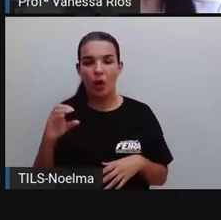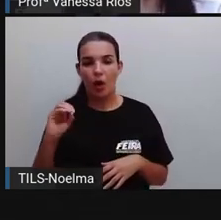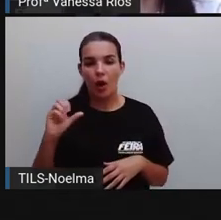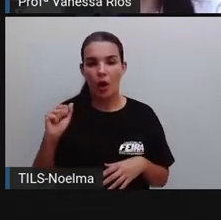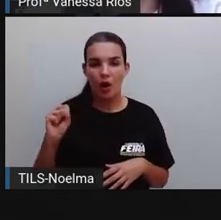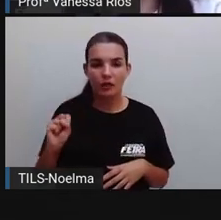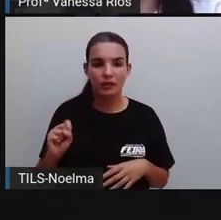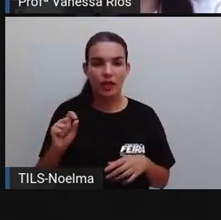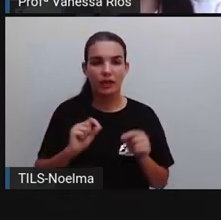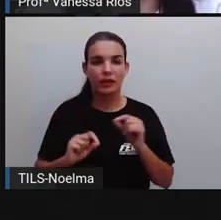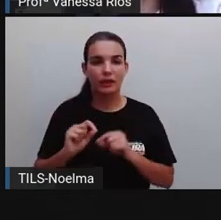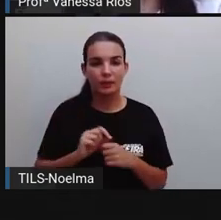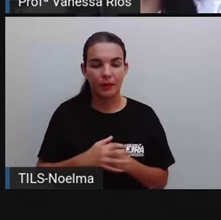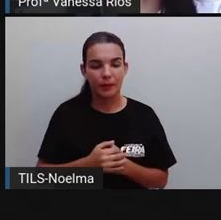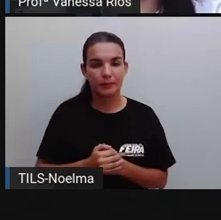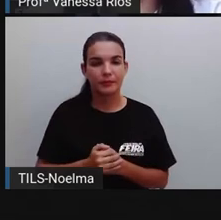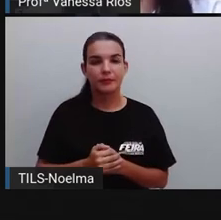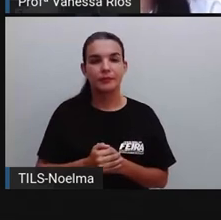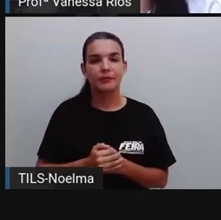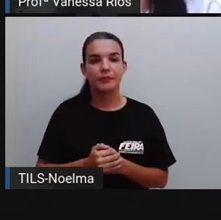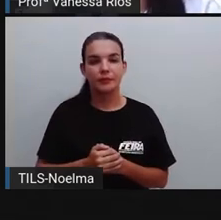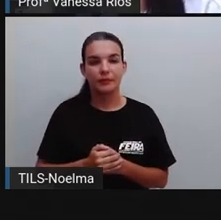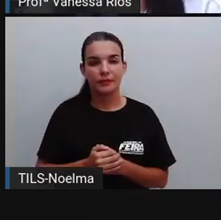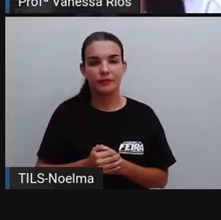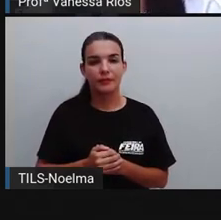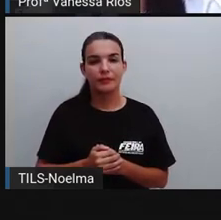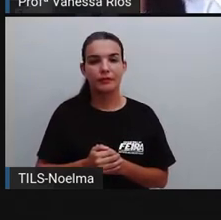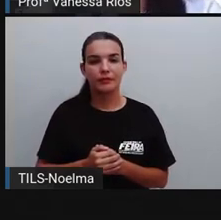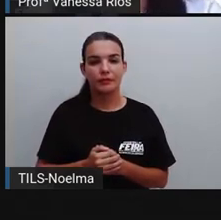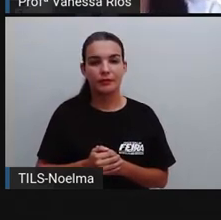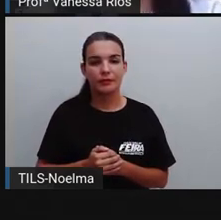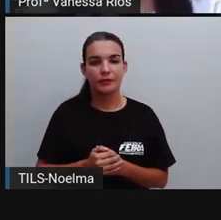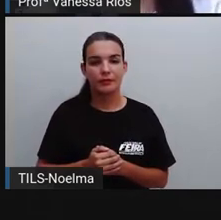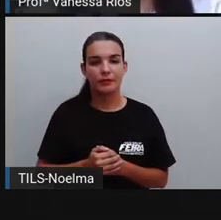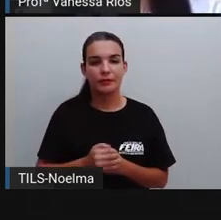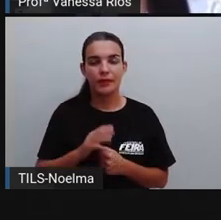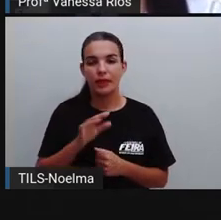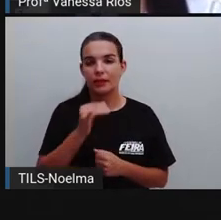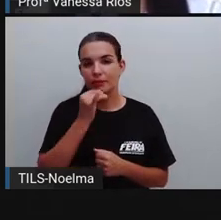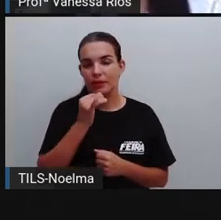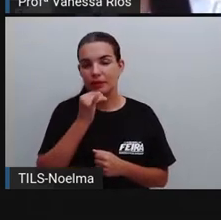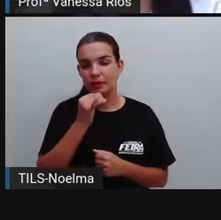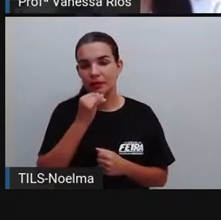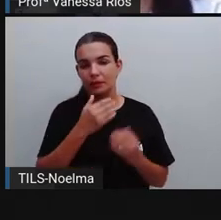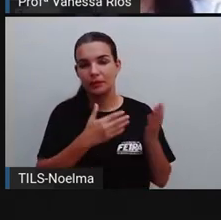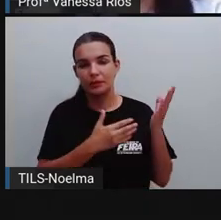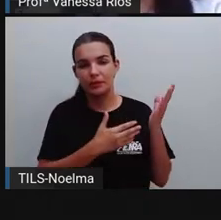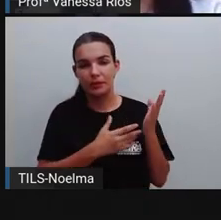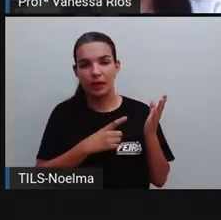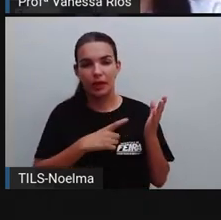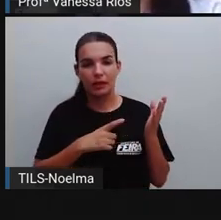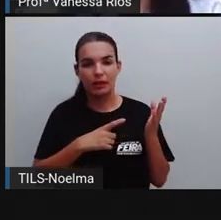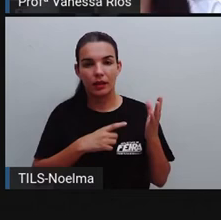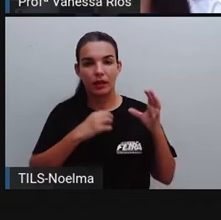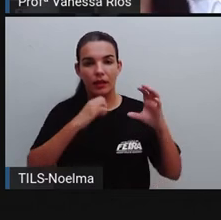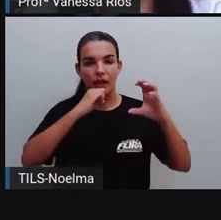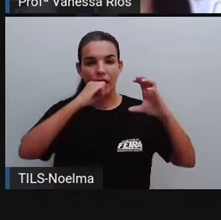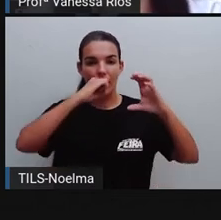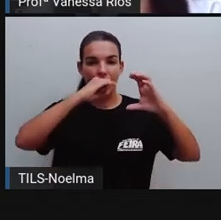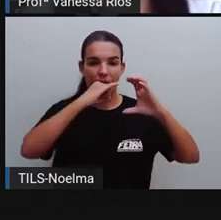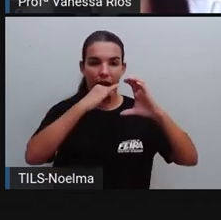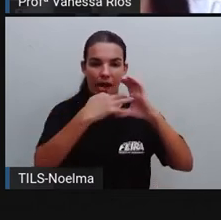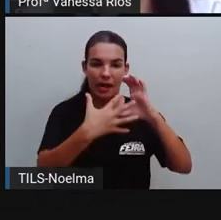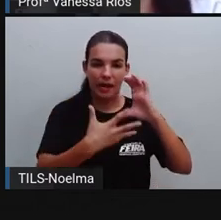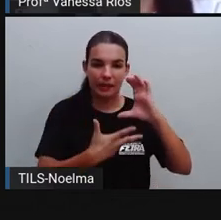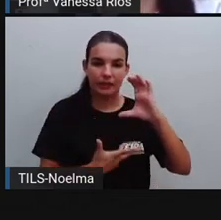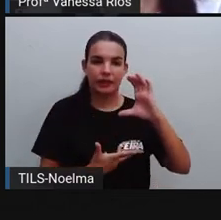grande quantidade, estado ou circunstância. Então nesse caso aí, o S com o som de Z, não